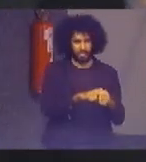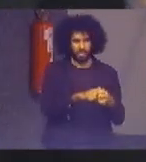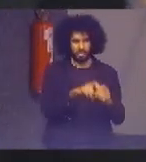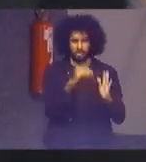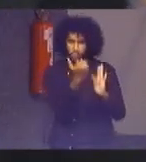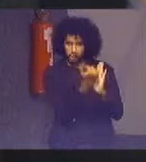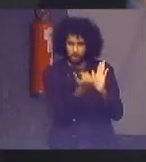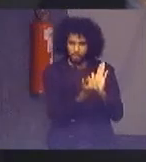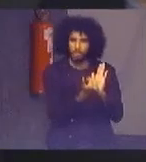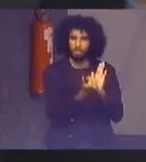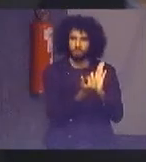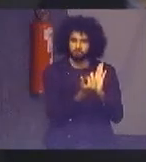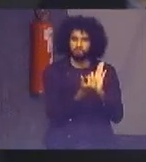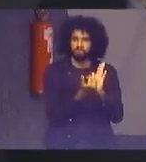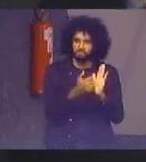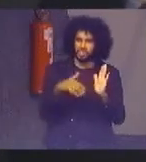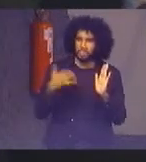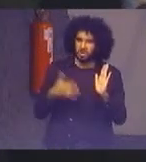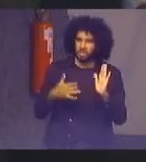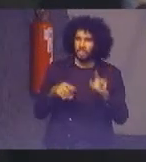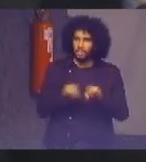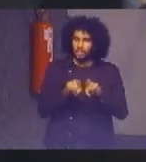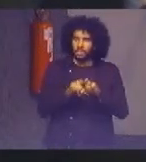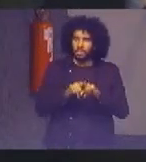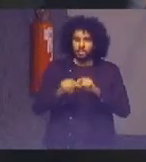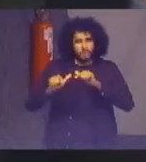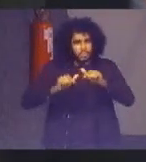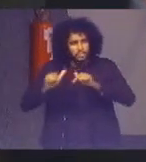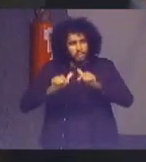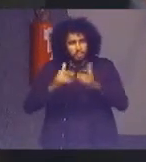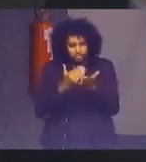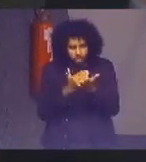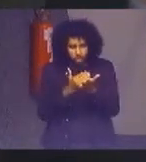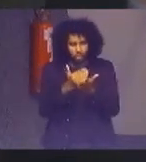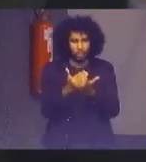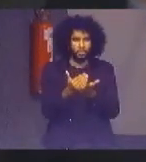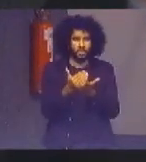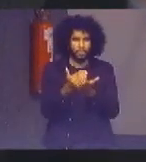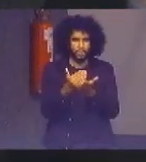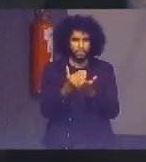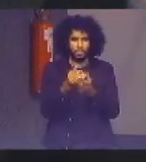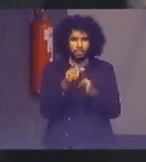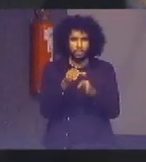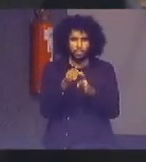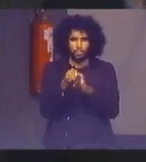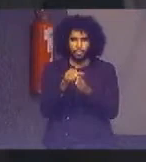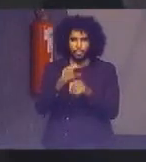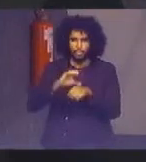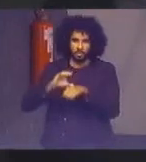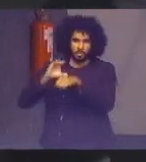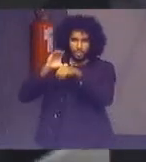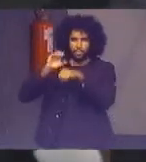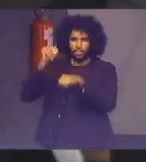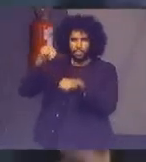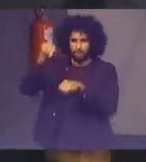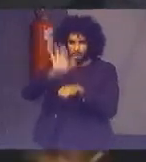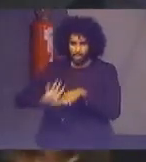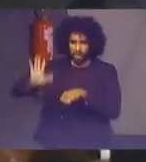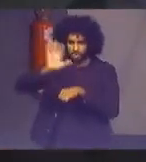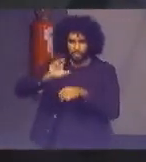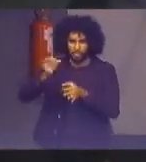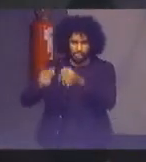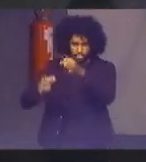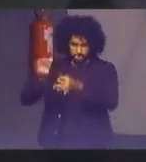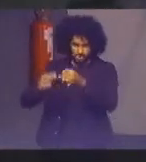ousado, trabalho também iniciado pelo Conselho Nacional de Justiça. Ao proceder à